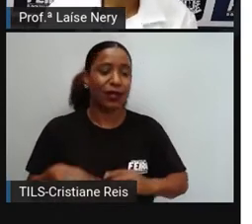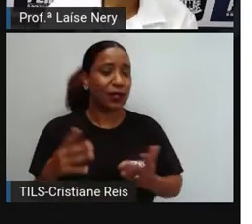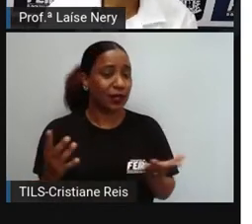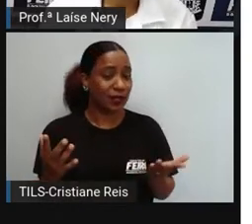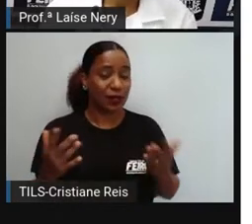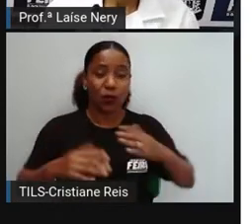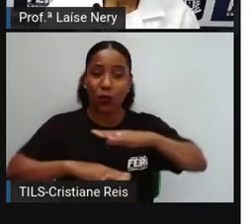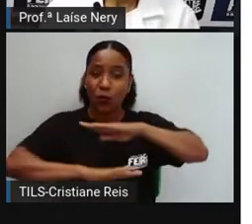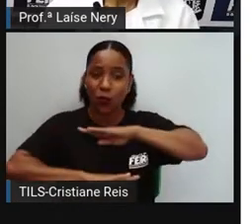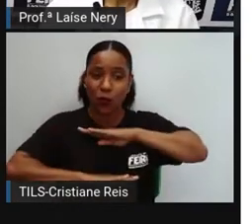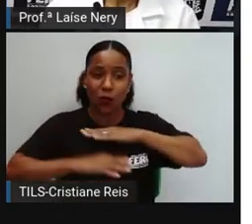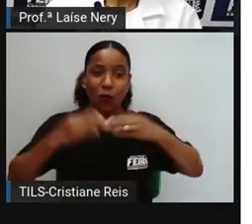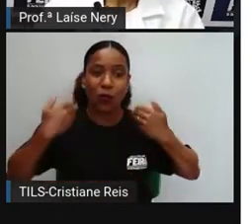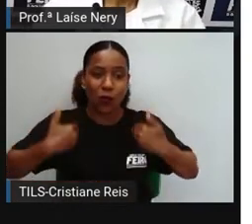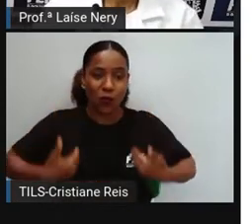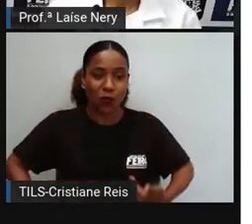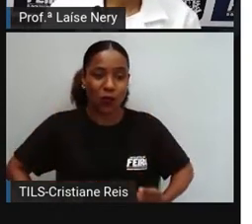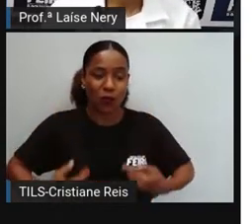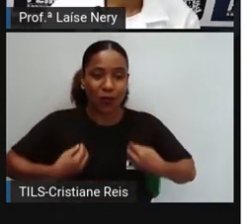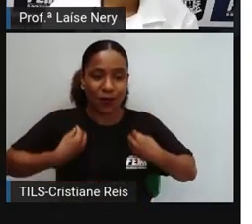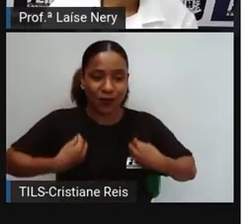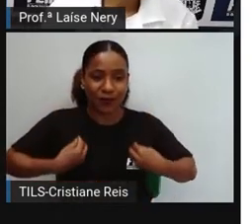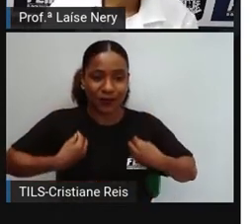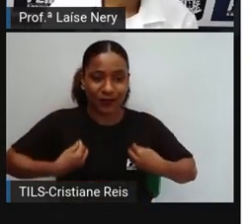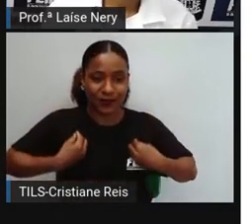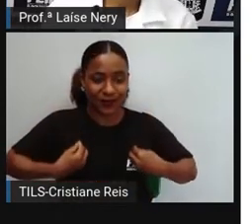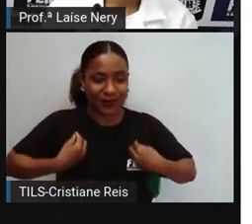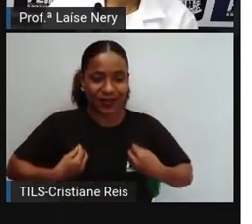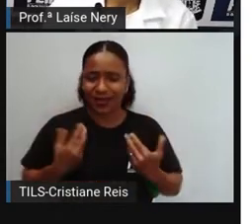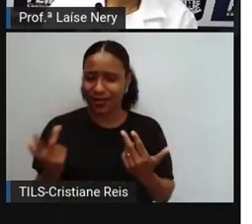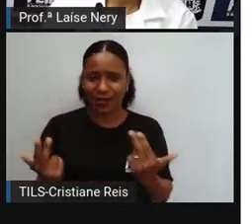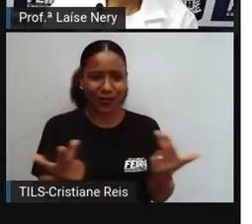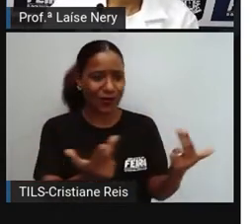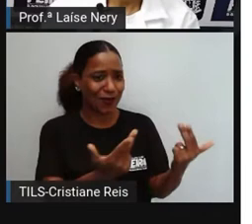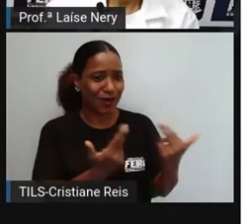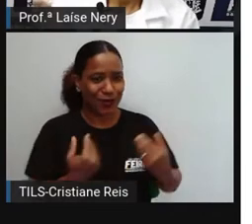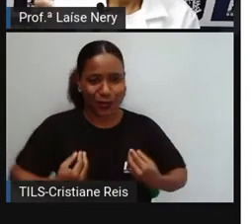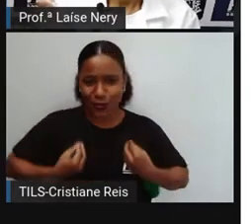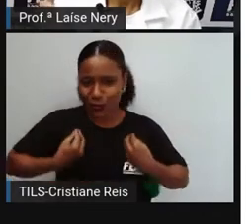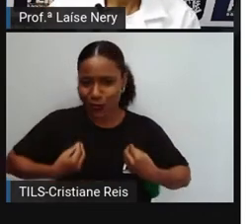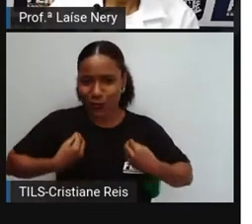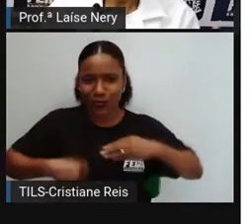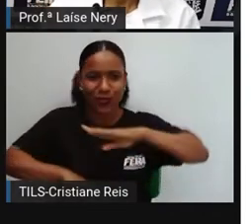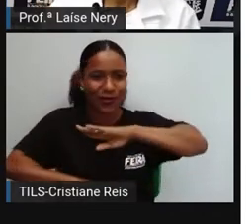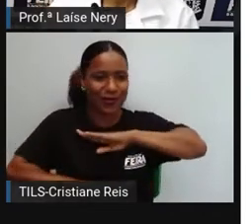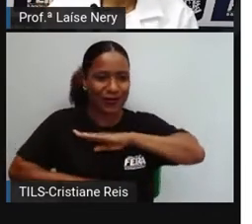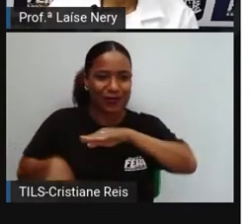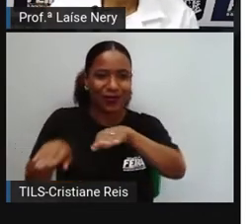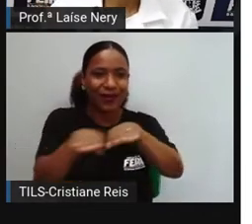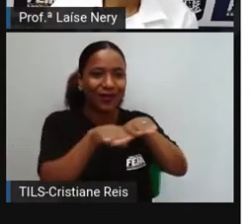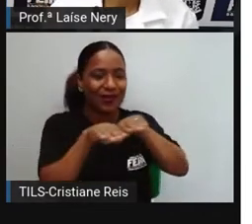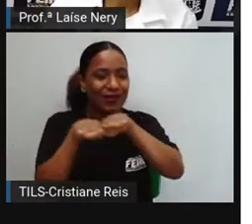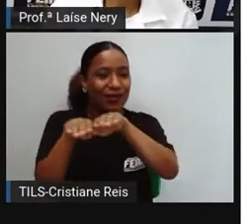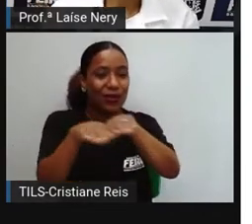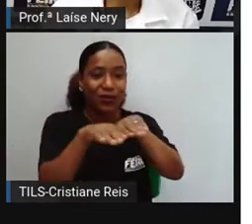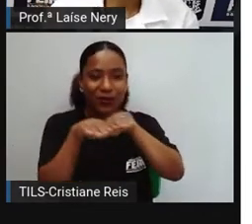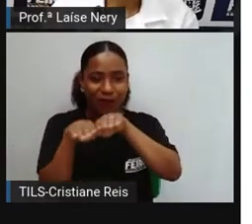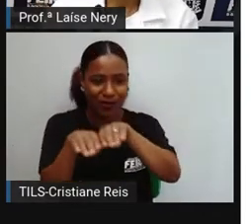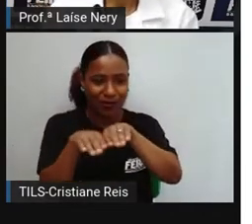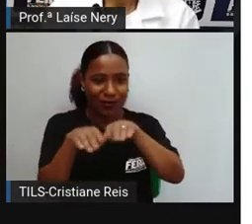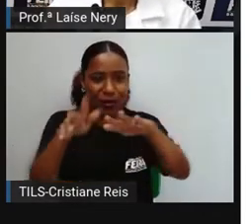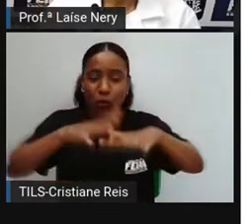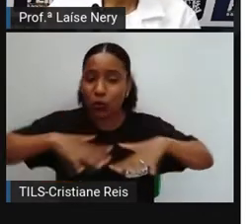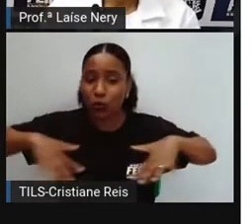as espécies. Então, para toda a espécie humana, melhor dizendo. Então, todos os seres humanos